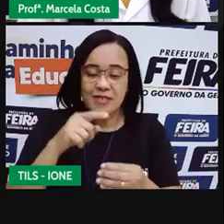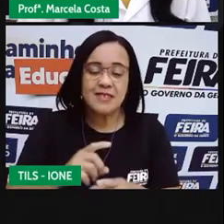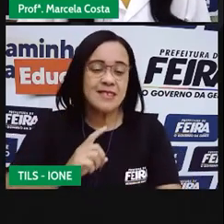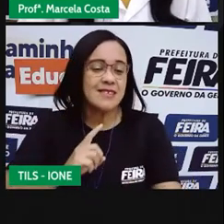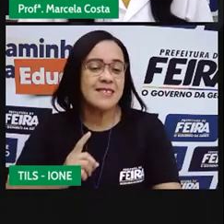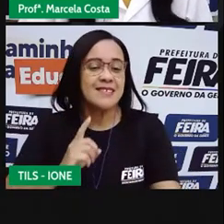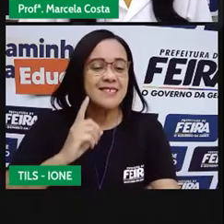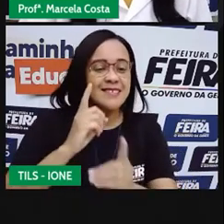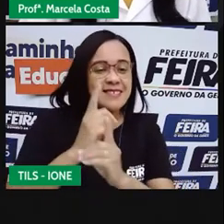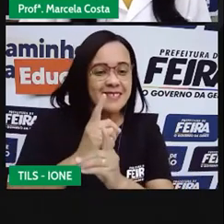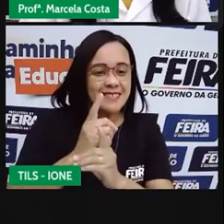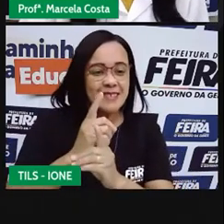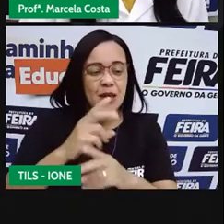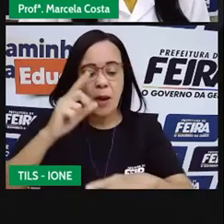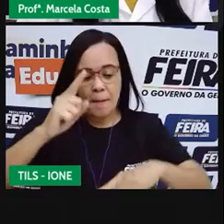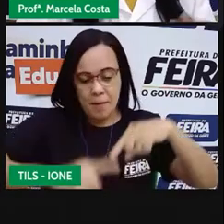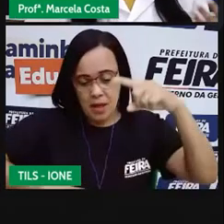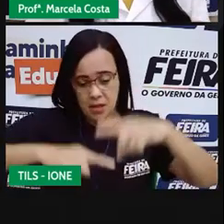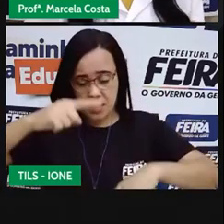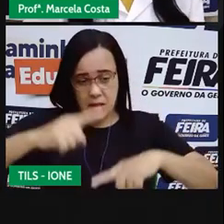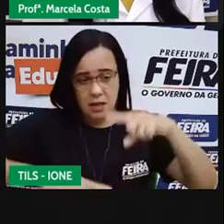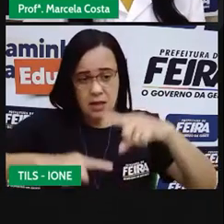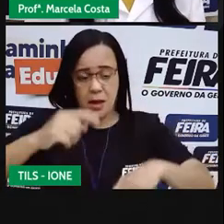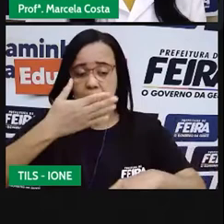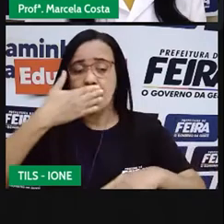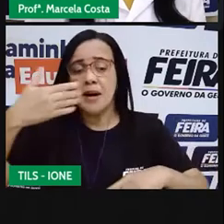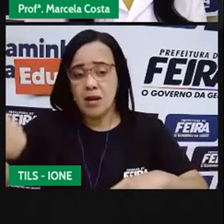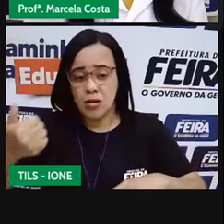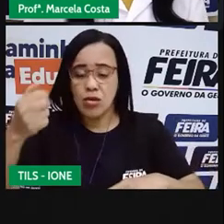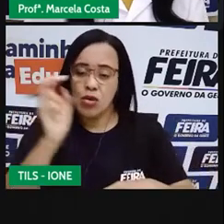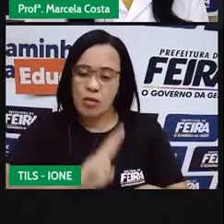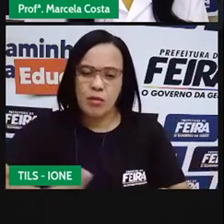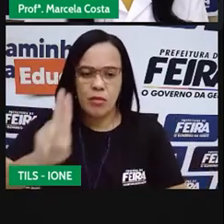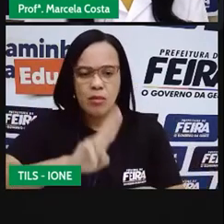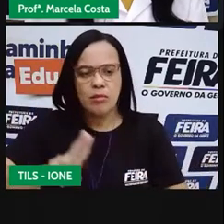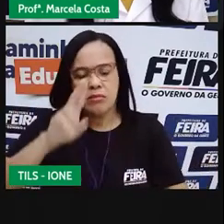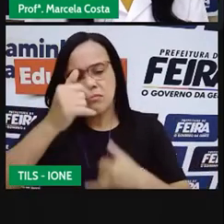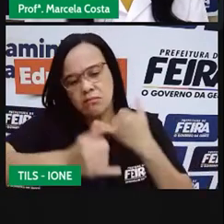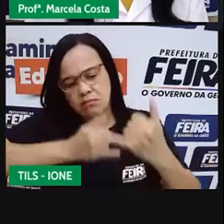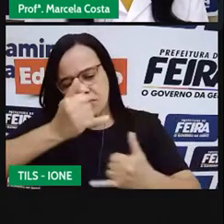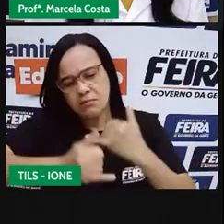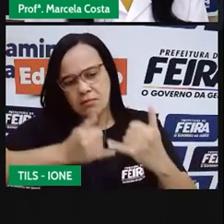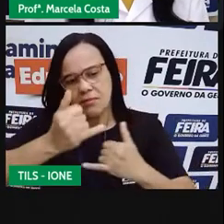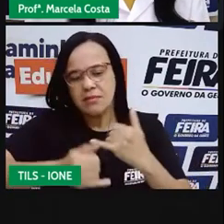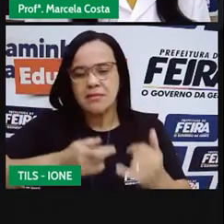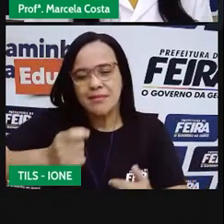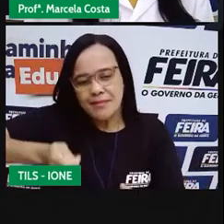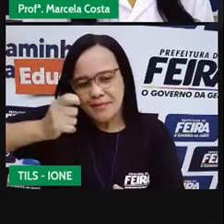qual é o melhor material que você vai utilizar para fazer a pescaria.